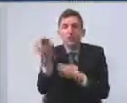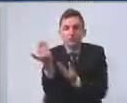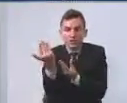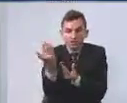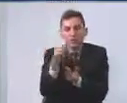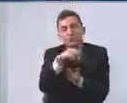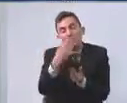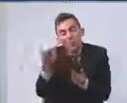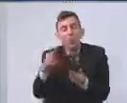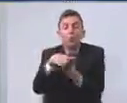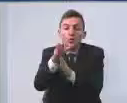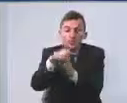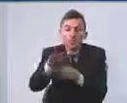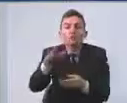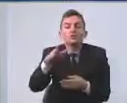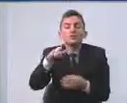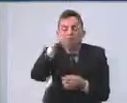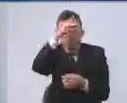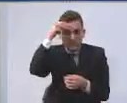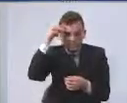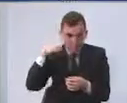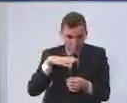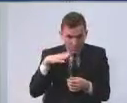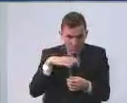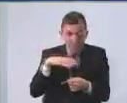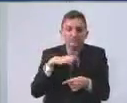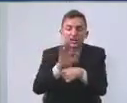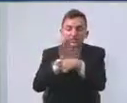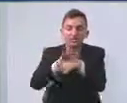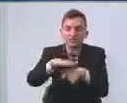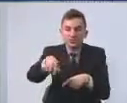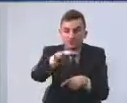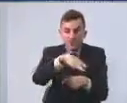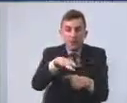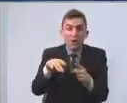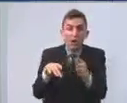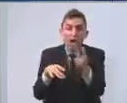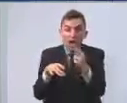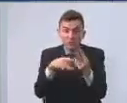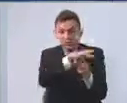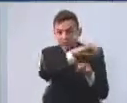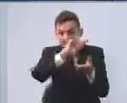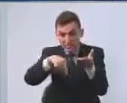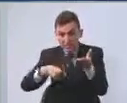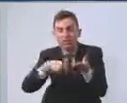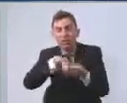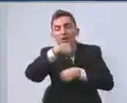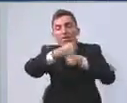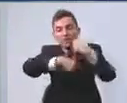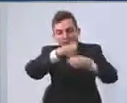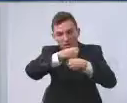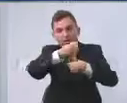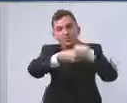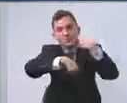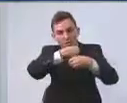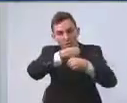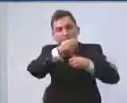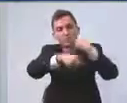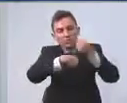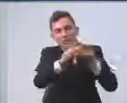de Assistência Social. Essas entidades, anualmente, apresentam seus projetos,